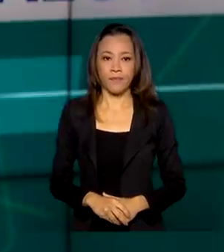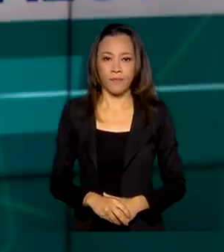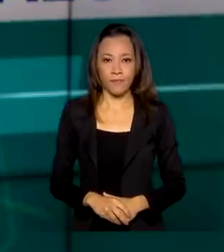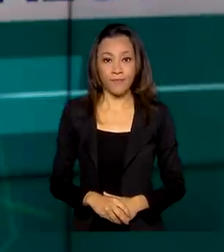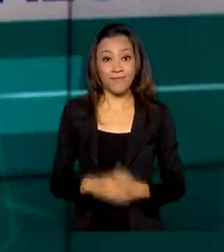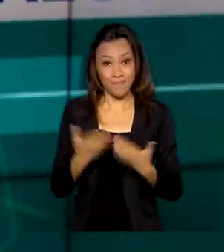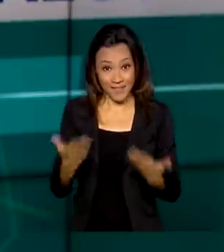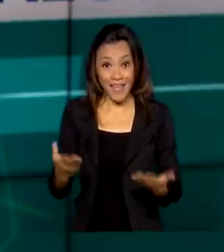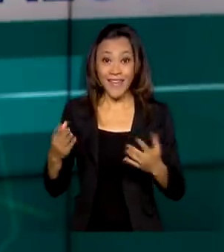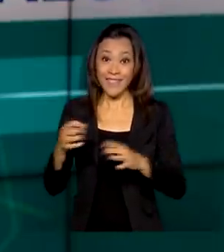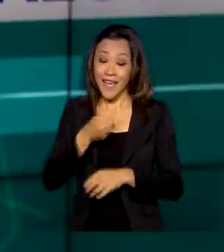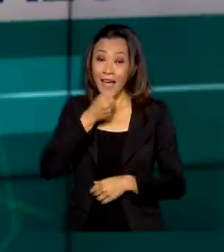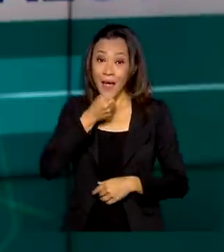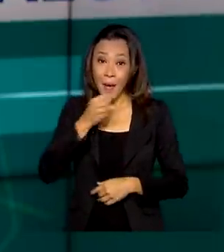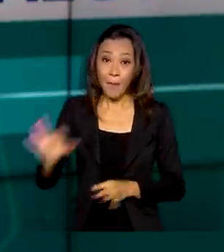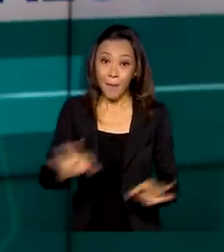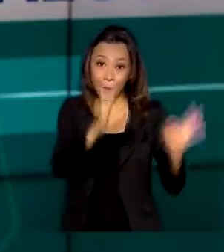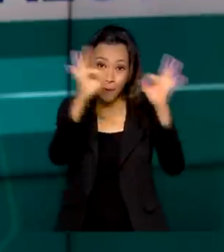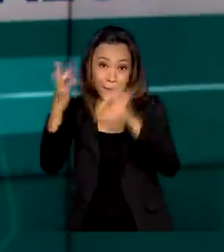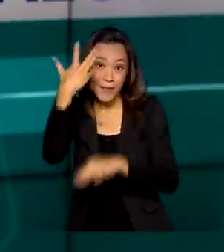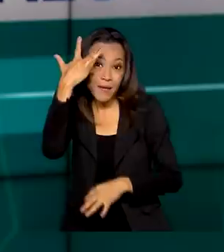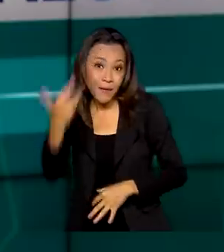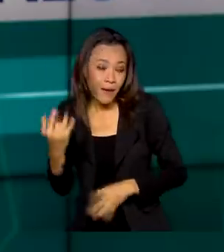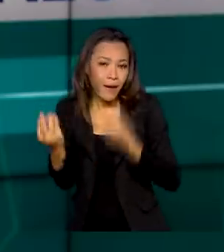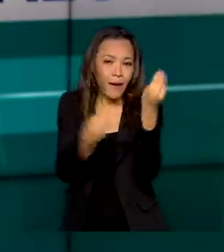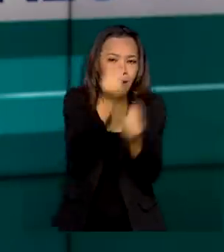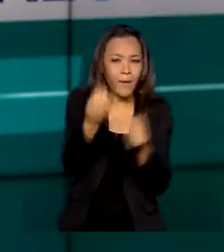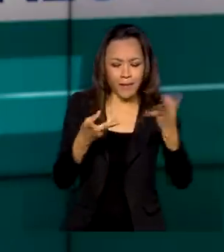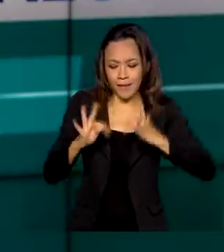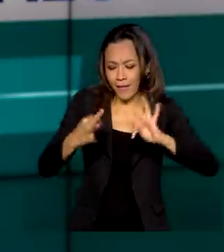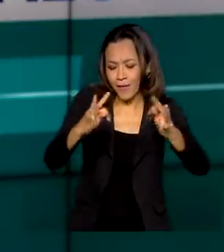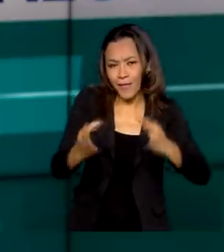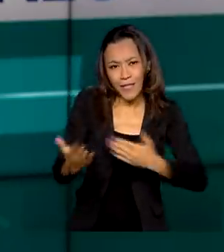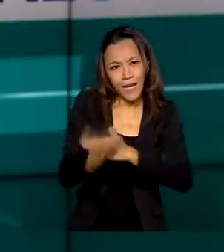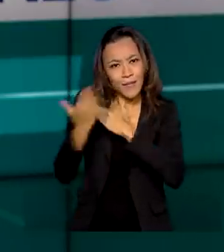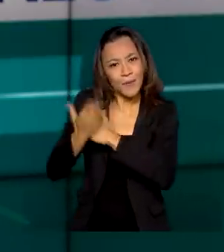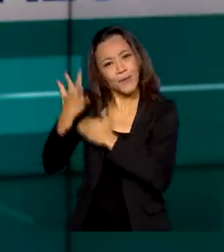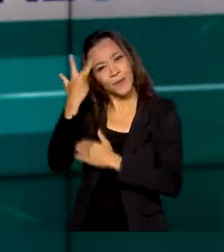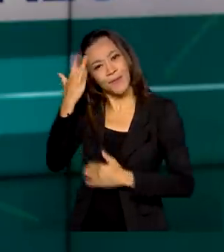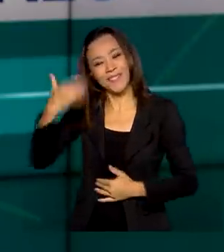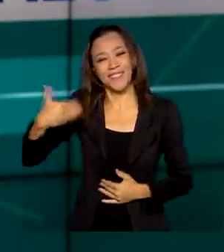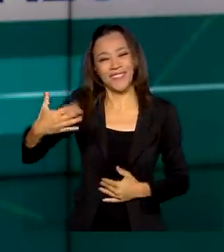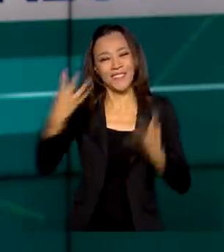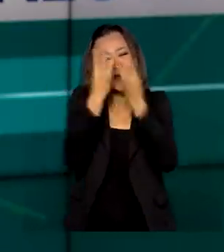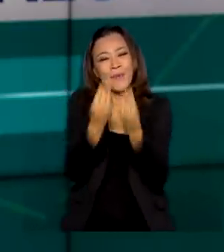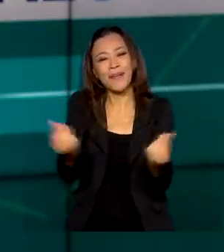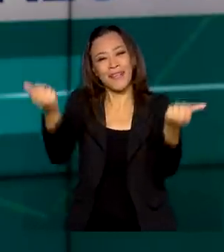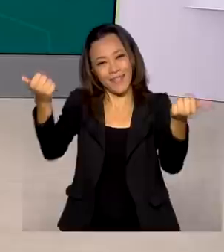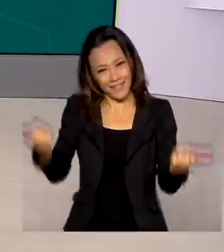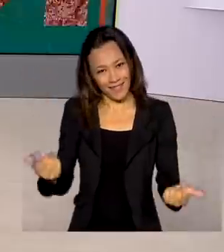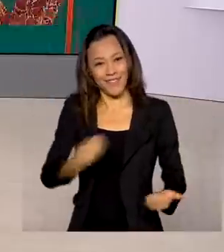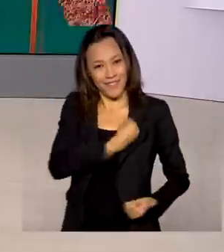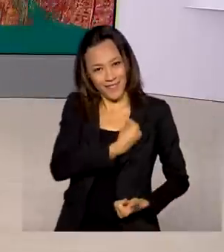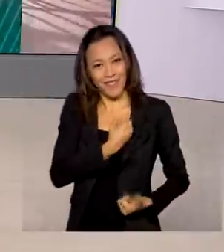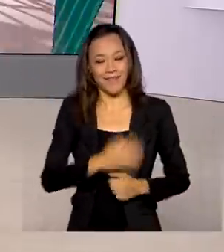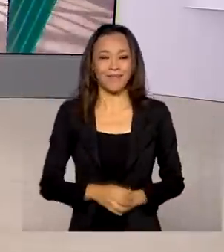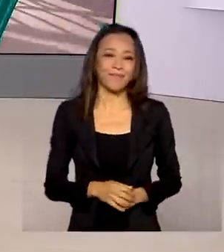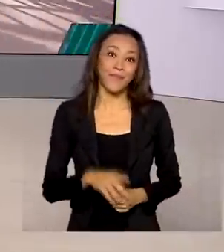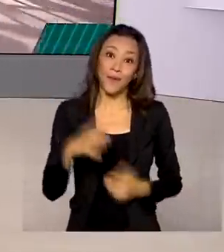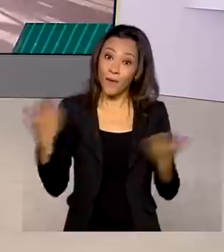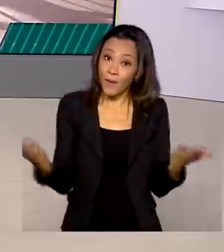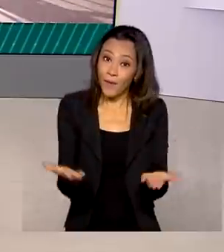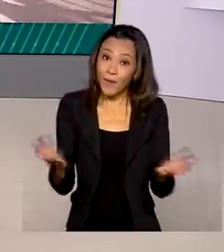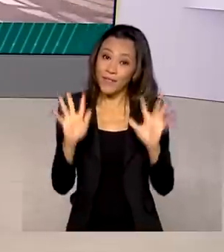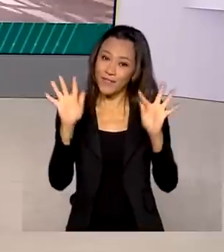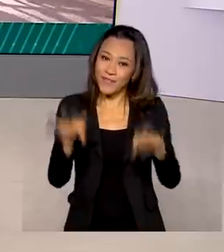Na reportagem de amanhã, você vai ver como a tecnologia facilita o nosso dia a dia e traz mais qualidade de vida. O Brasil em